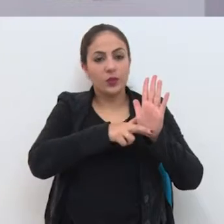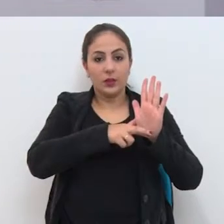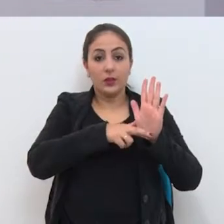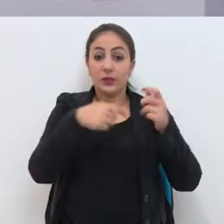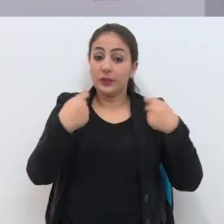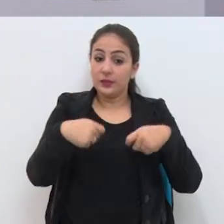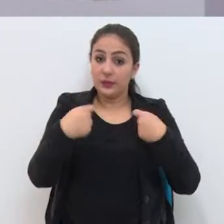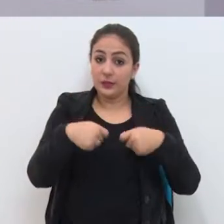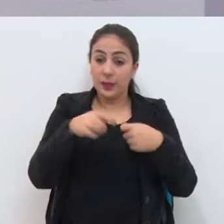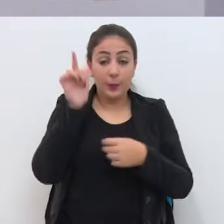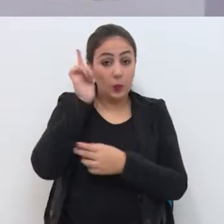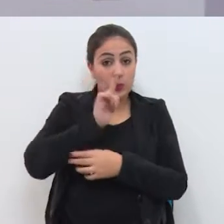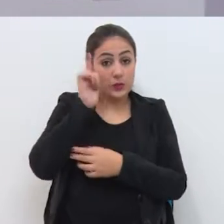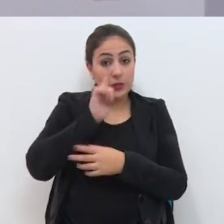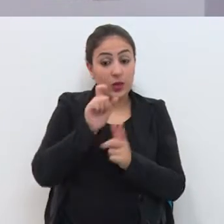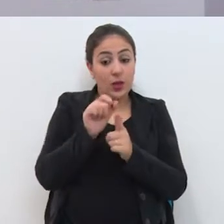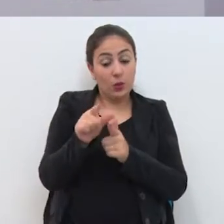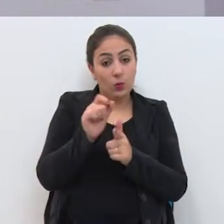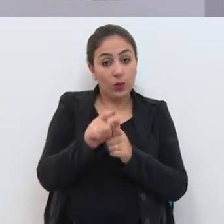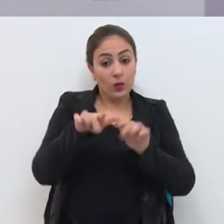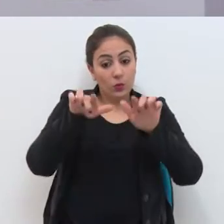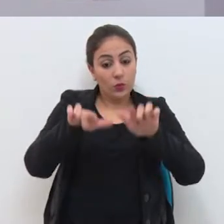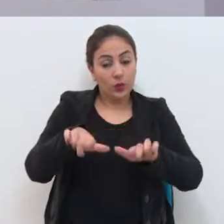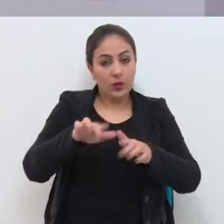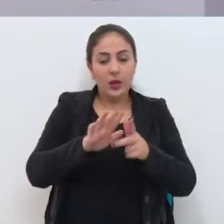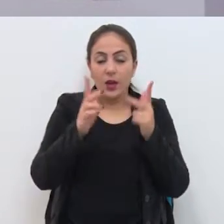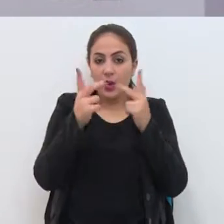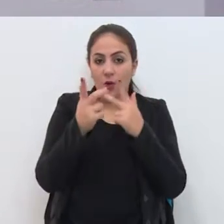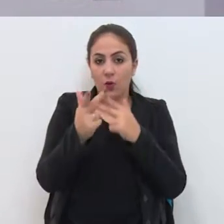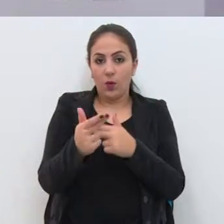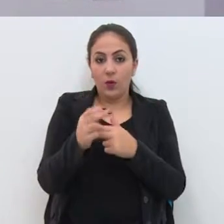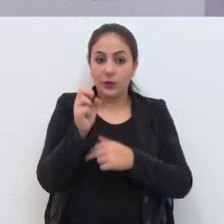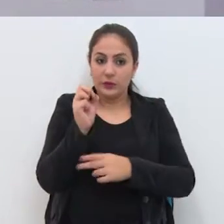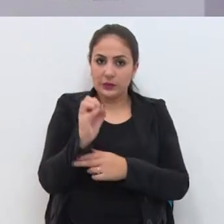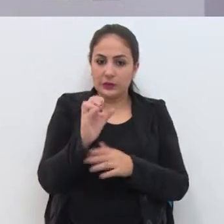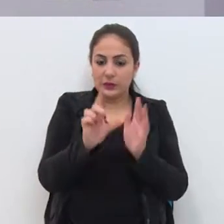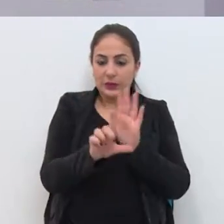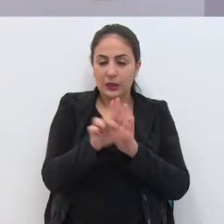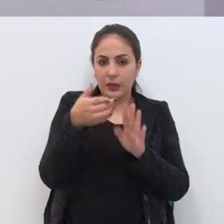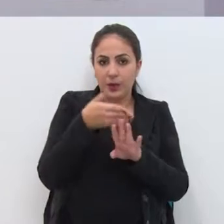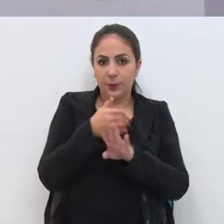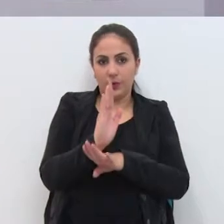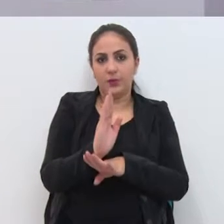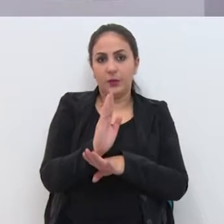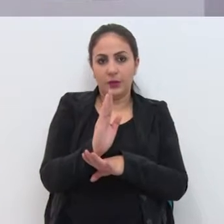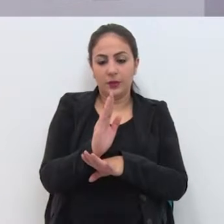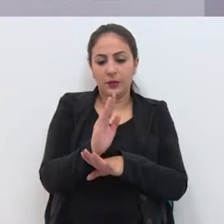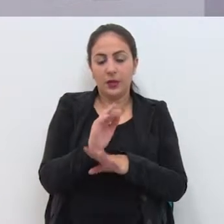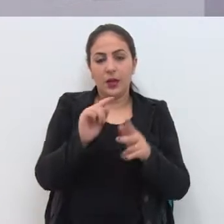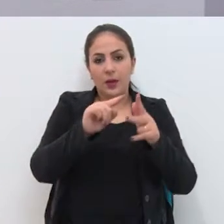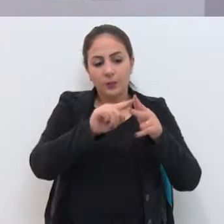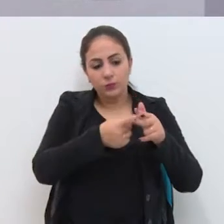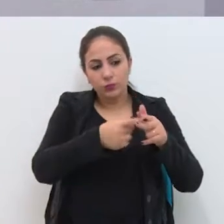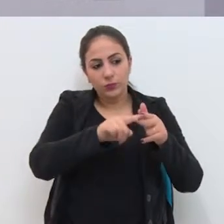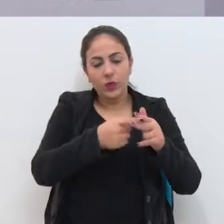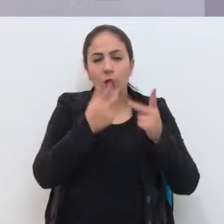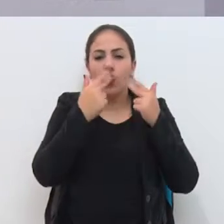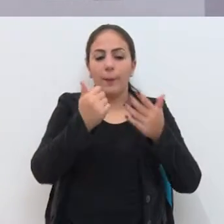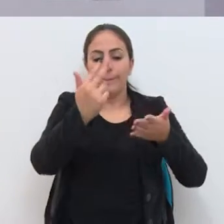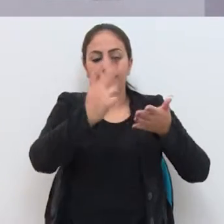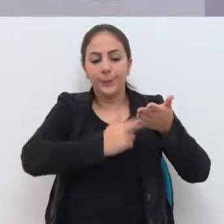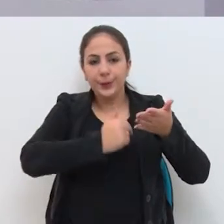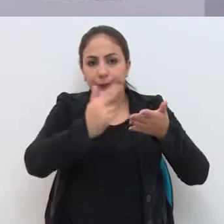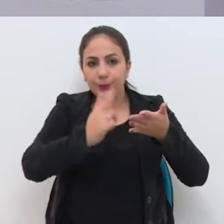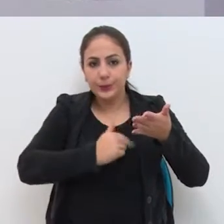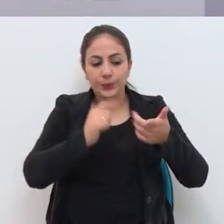necessários para a locação do imóvel Assim como, se a lei for aprovada, as manutenções como